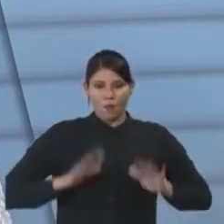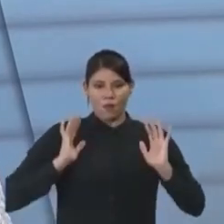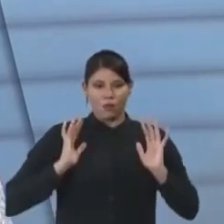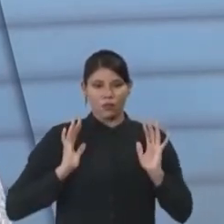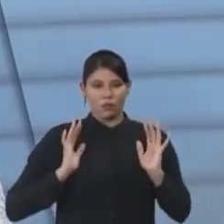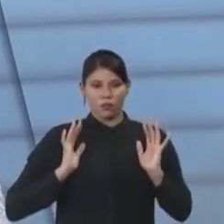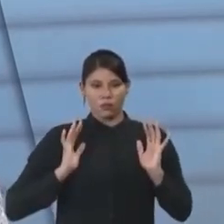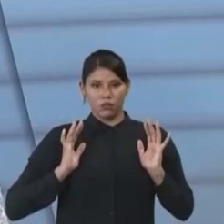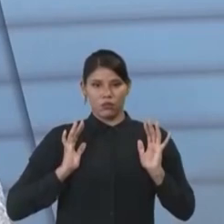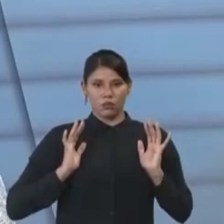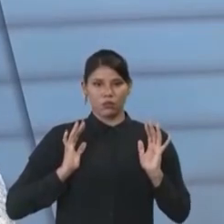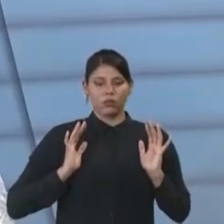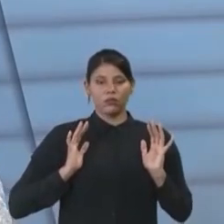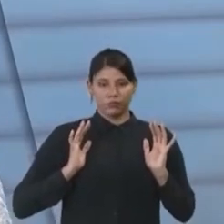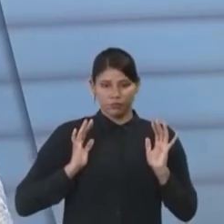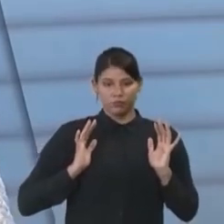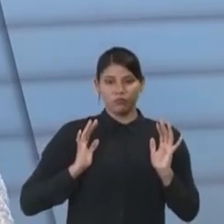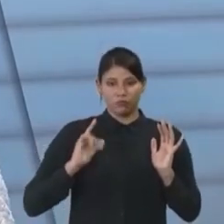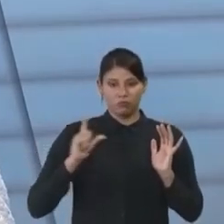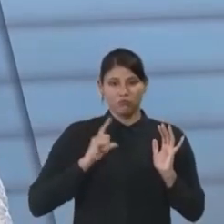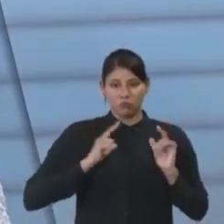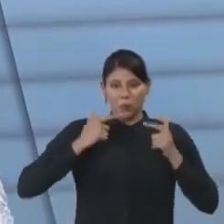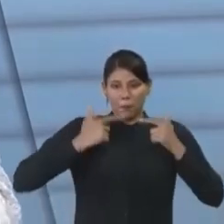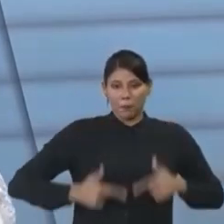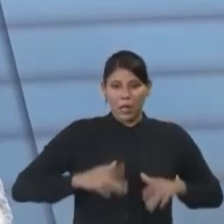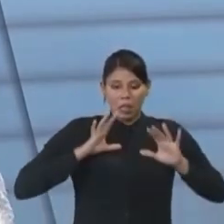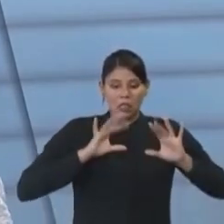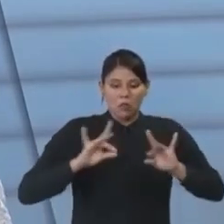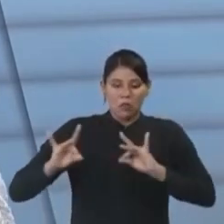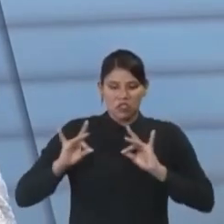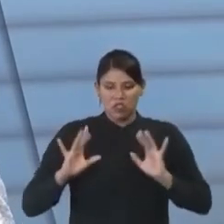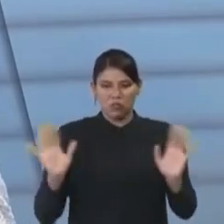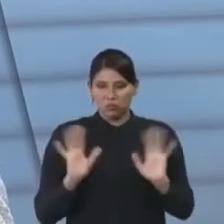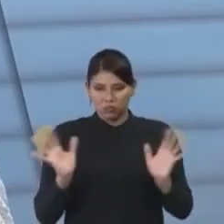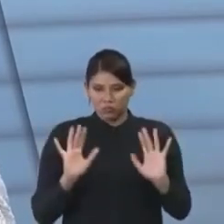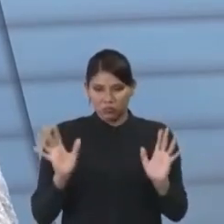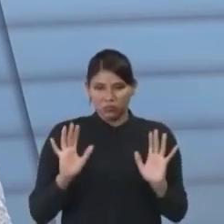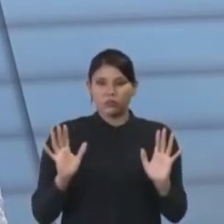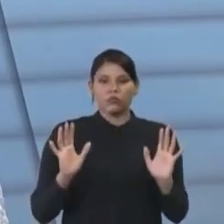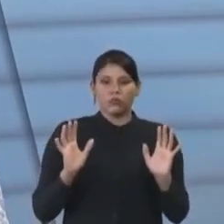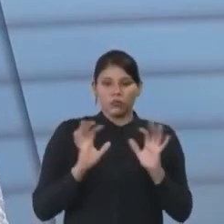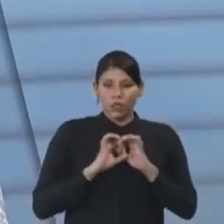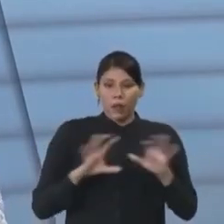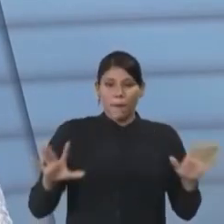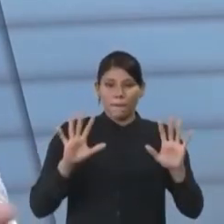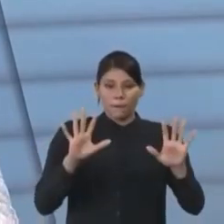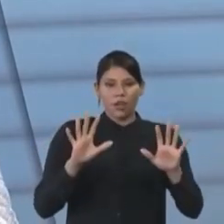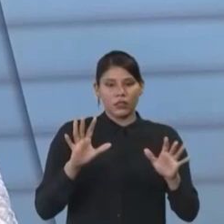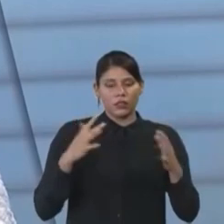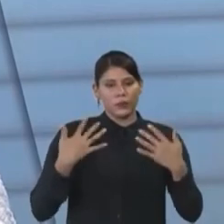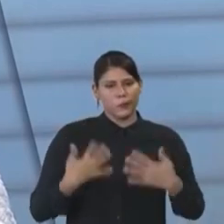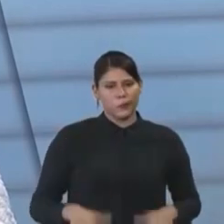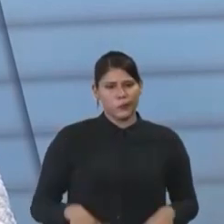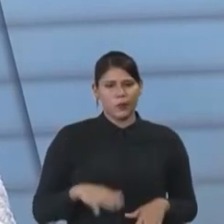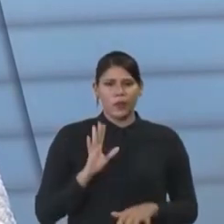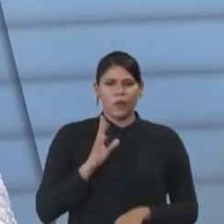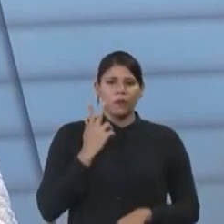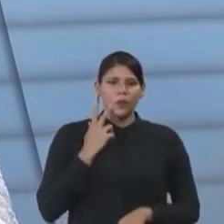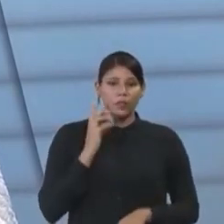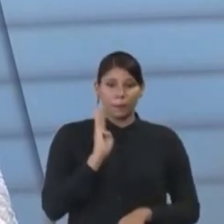processo. Isso, não há graciosidade. Isso, por esse lado, ótimo. Mas Fortaleza tirou B,